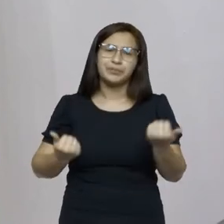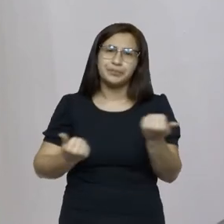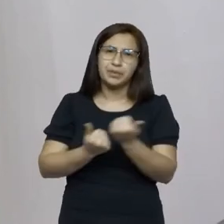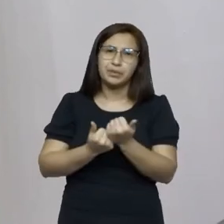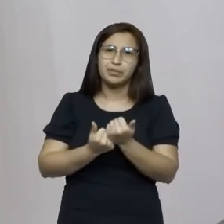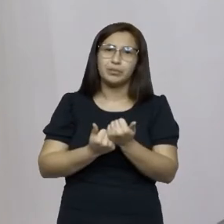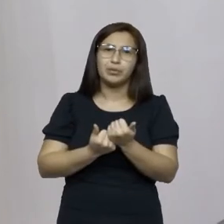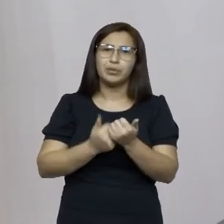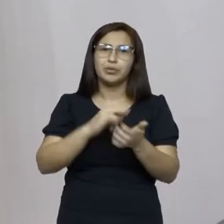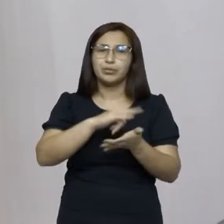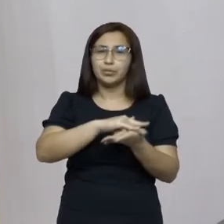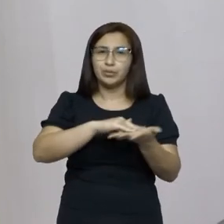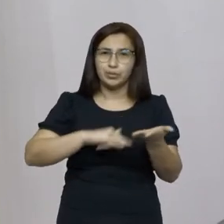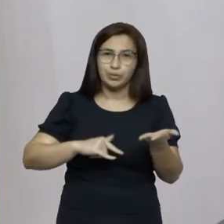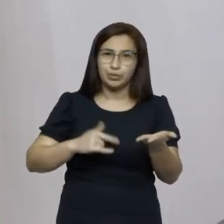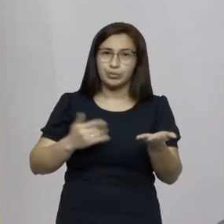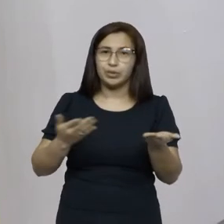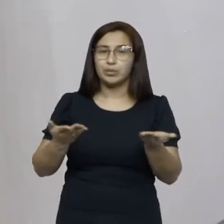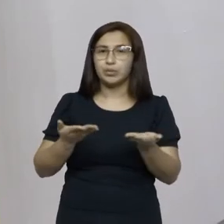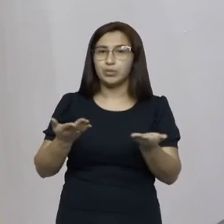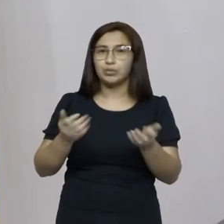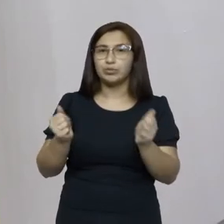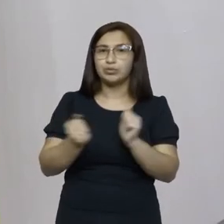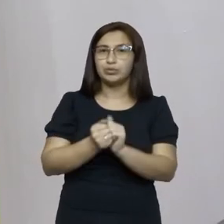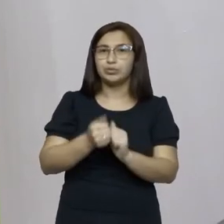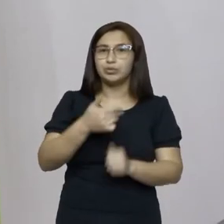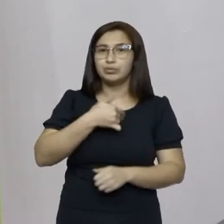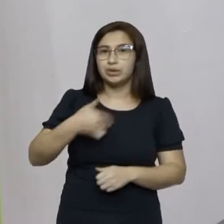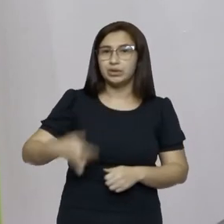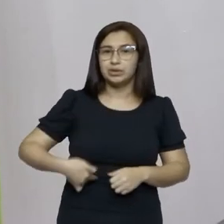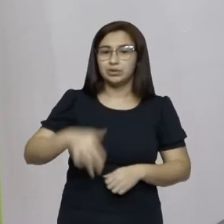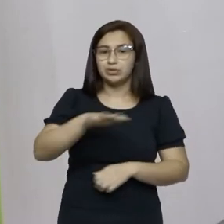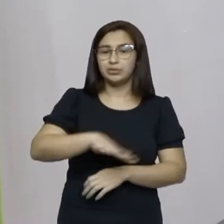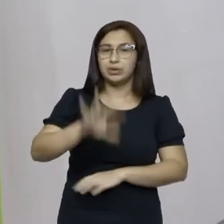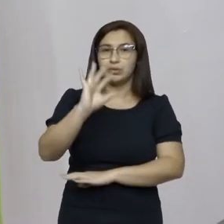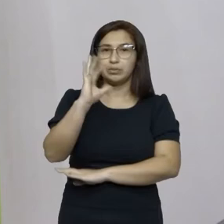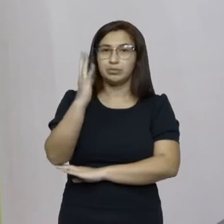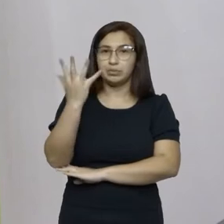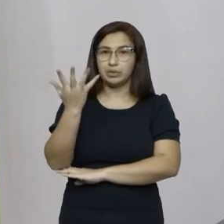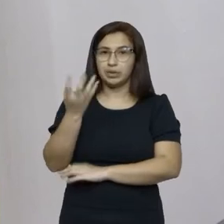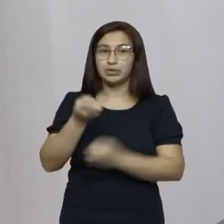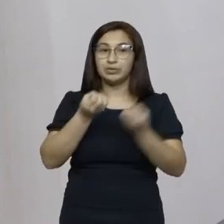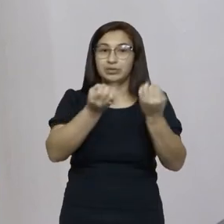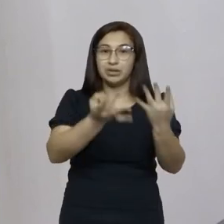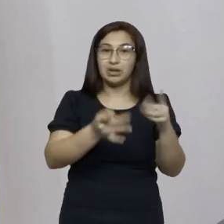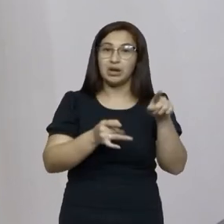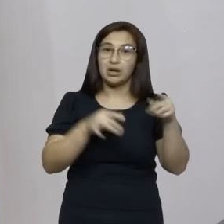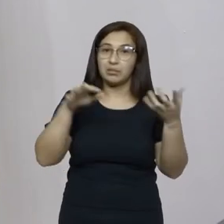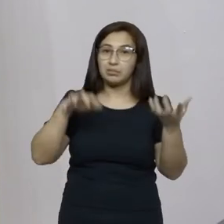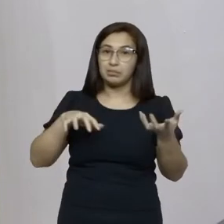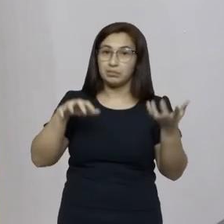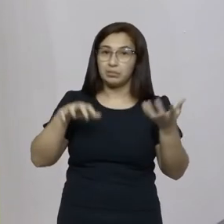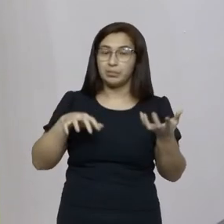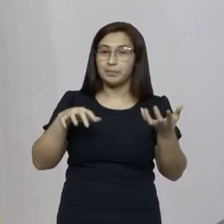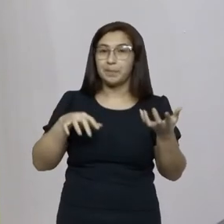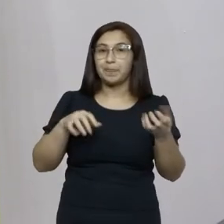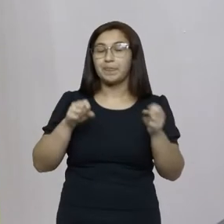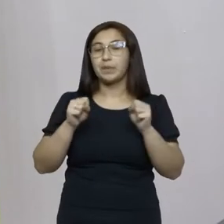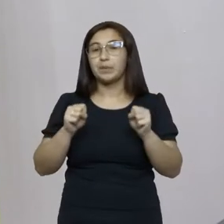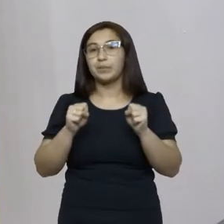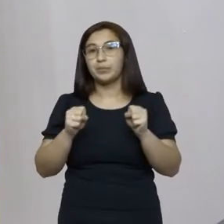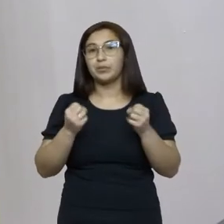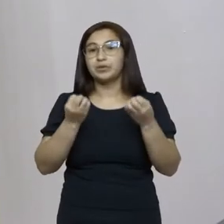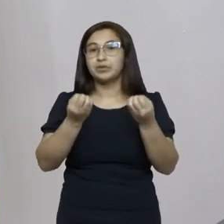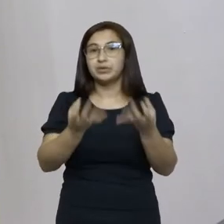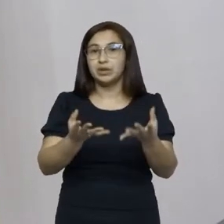documento que vou estar ao meio com o ministro no meio ambiente entregar eles em Brasília se possível também ao nosso presidente